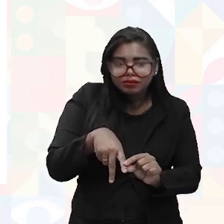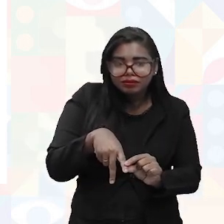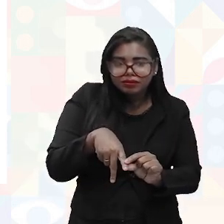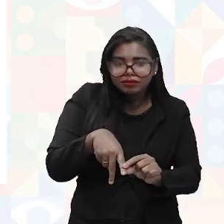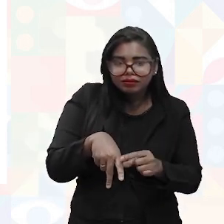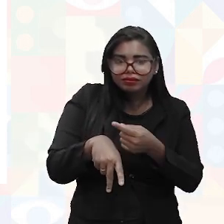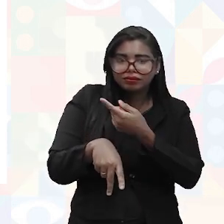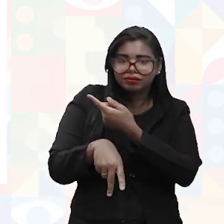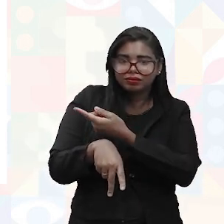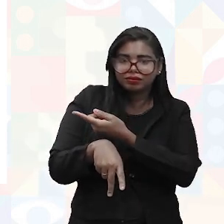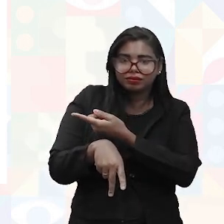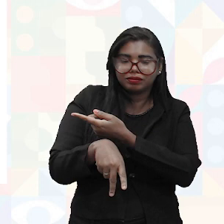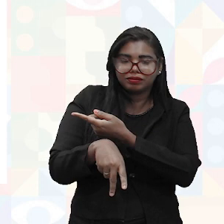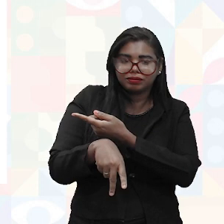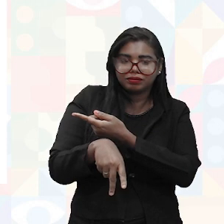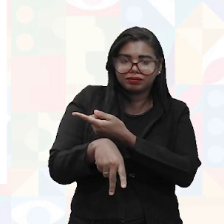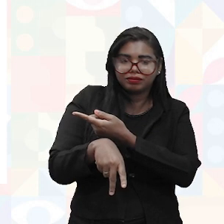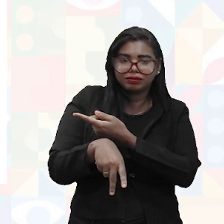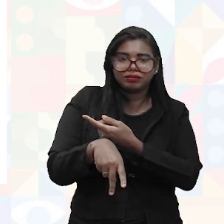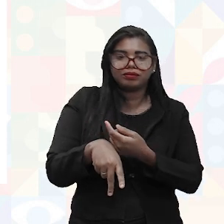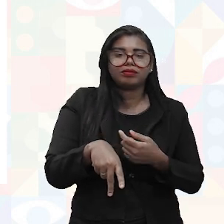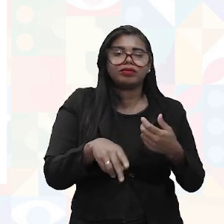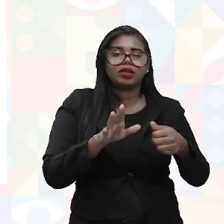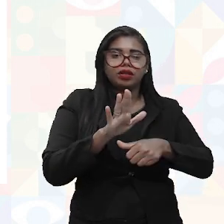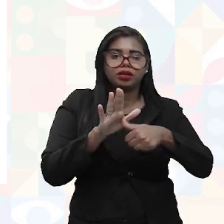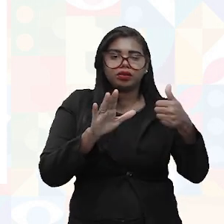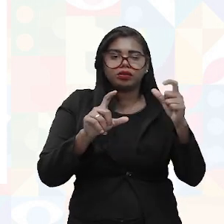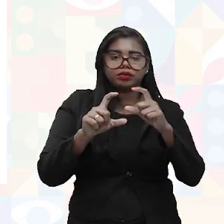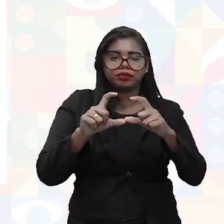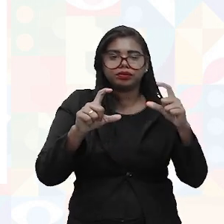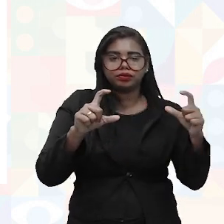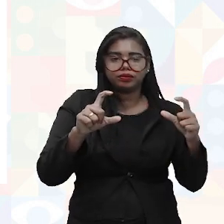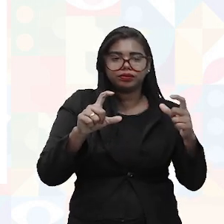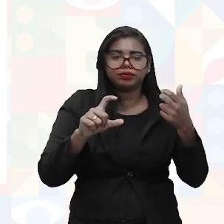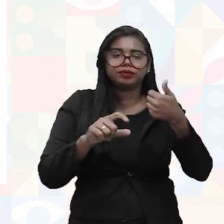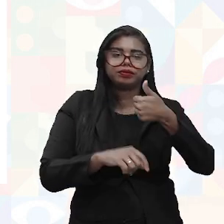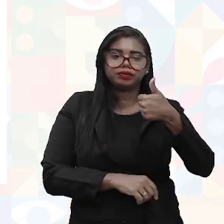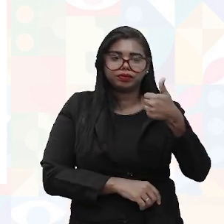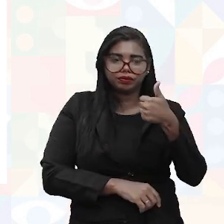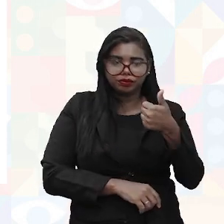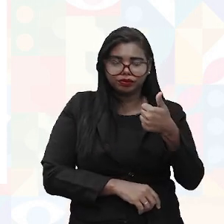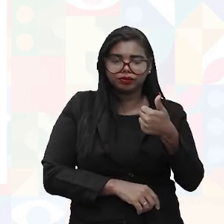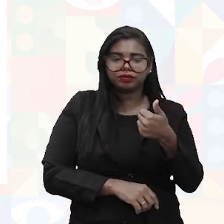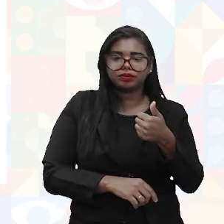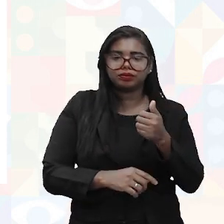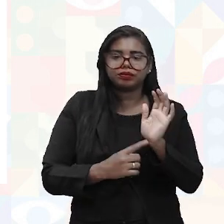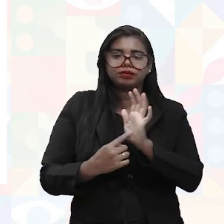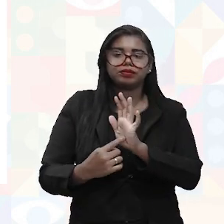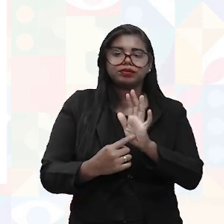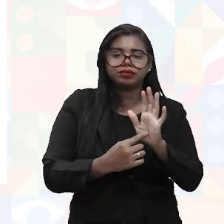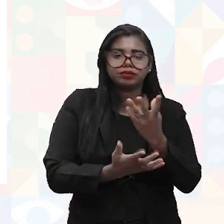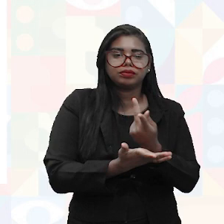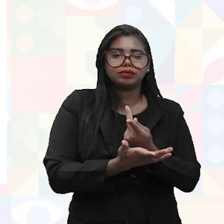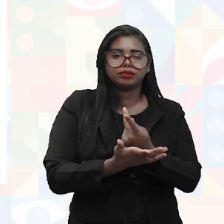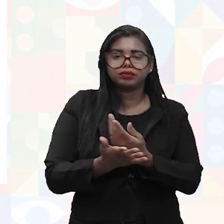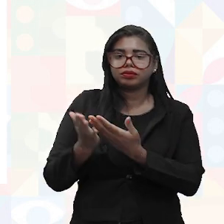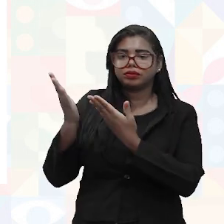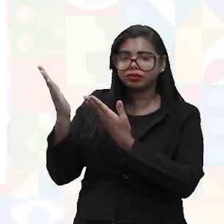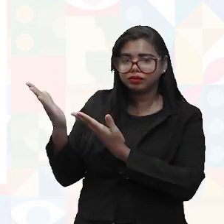aí dessa parte do joelho com a perna. Então, totalmente inadequado esse